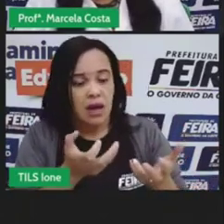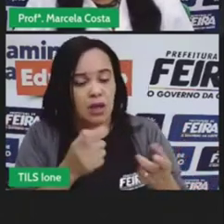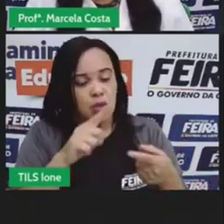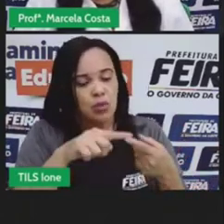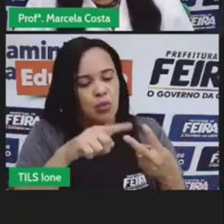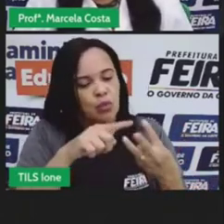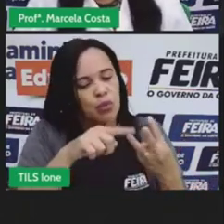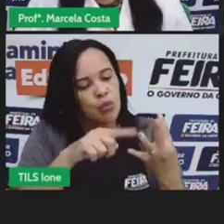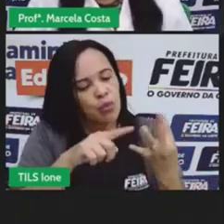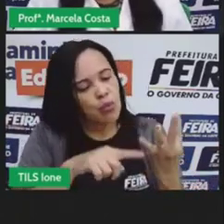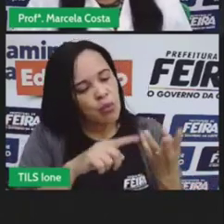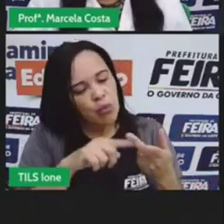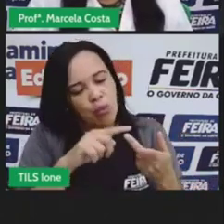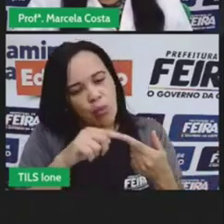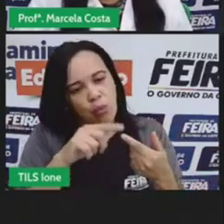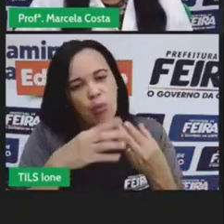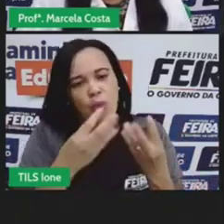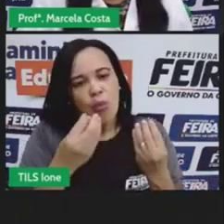precisa?